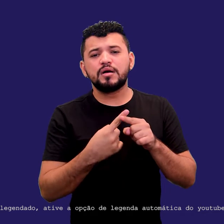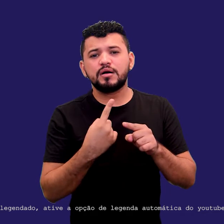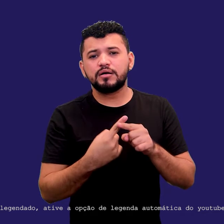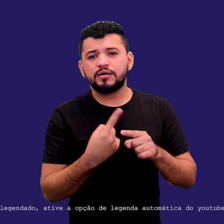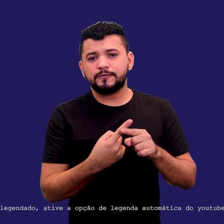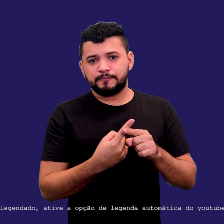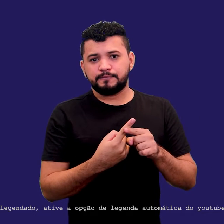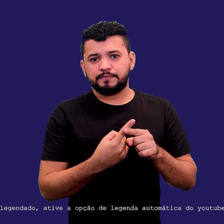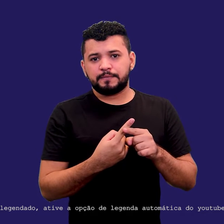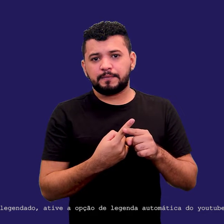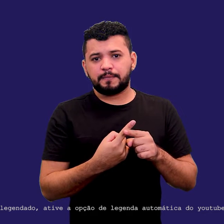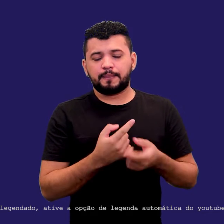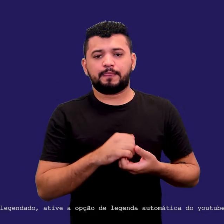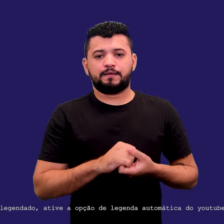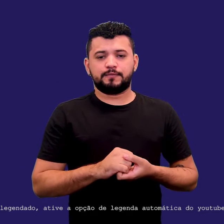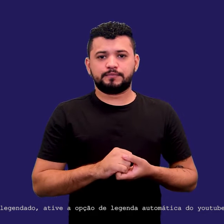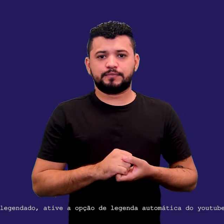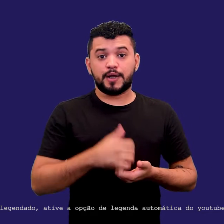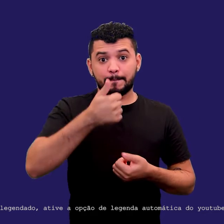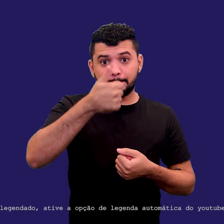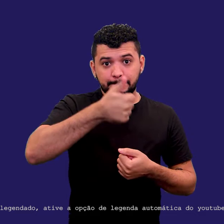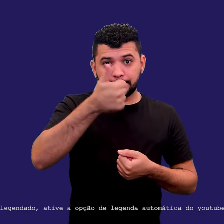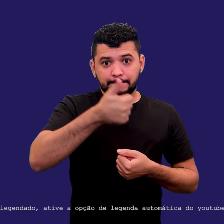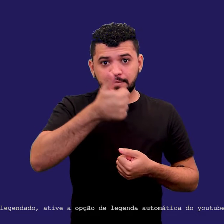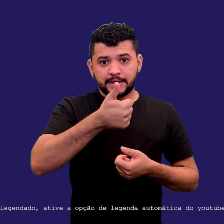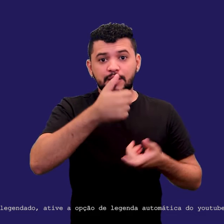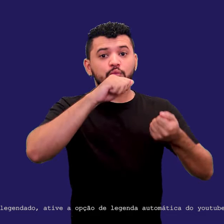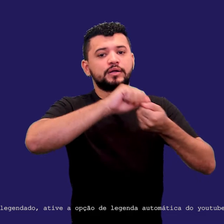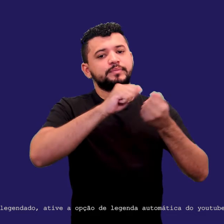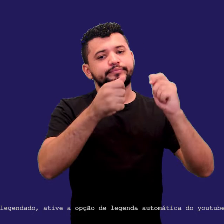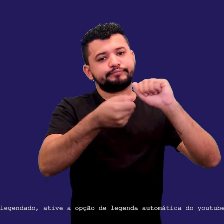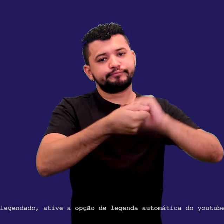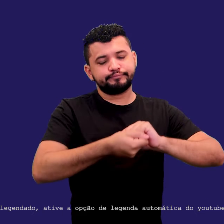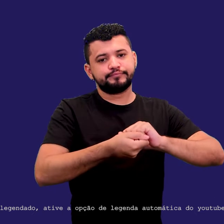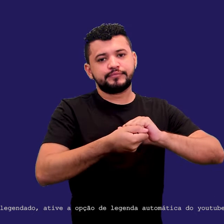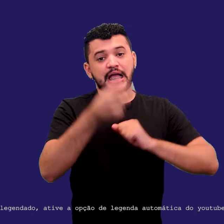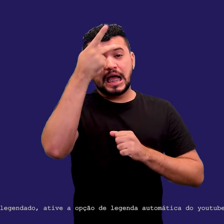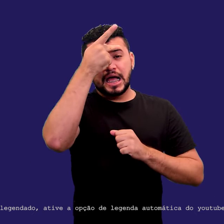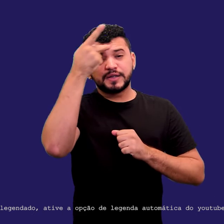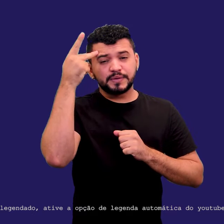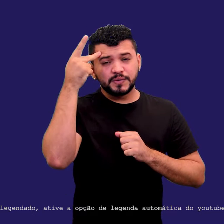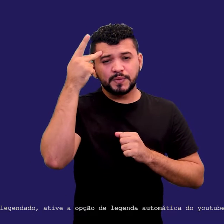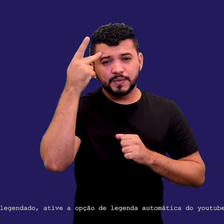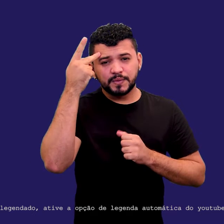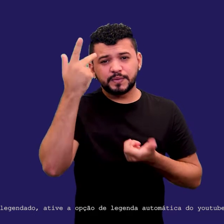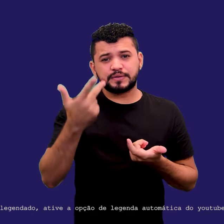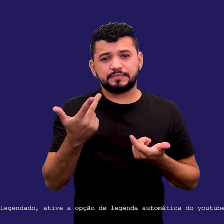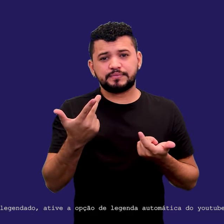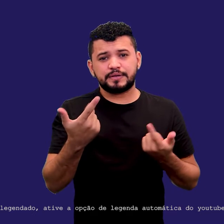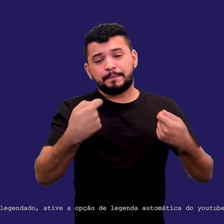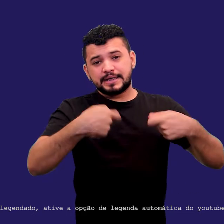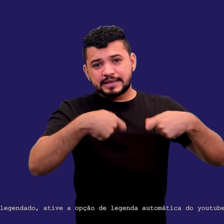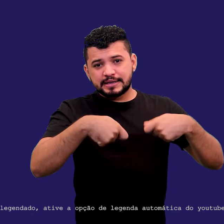questão, a adaptabilidade. Pessoas que sejam